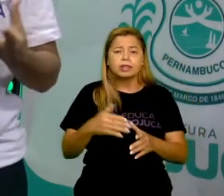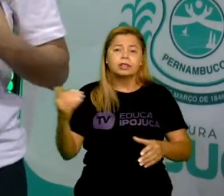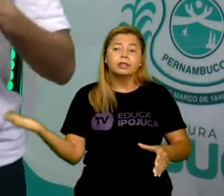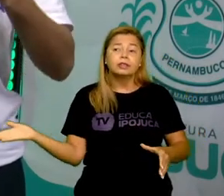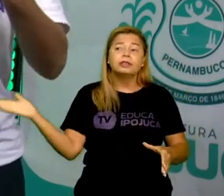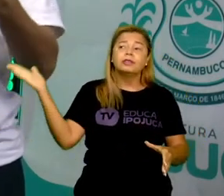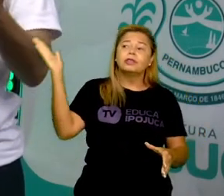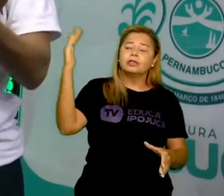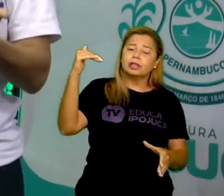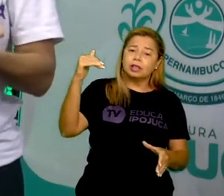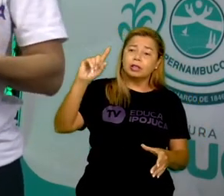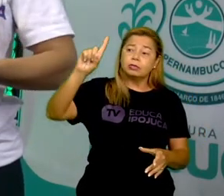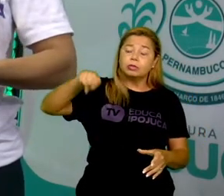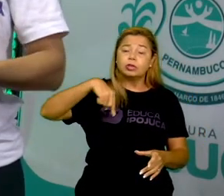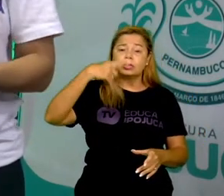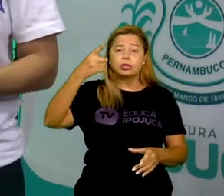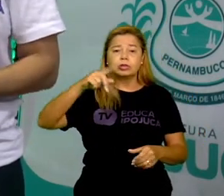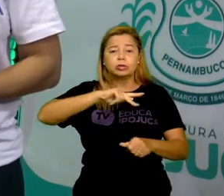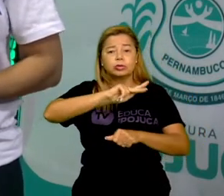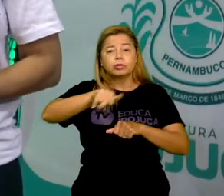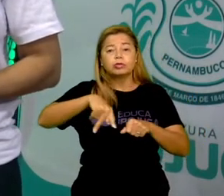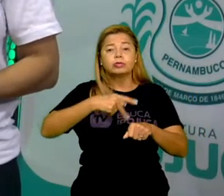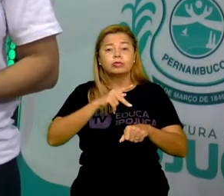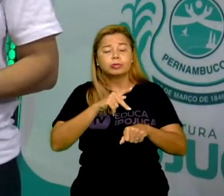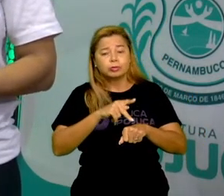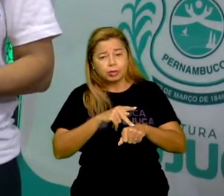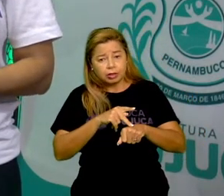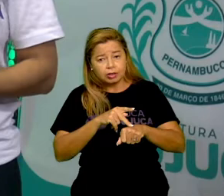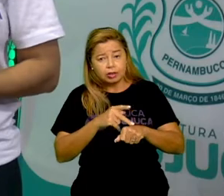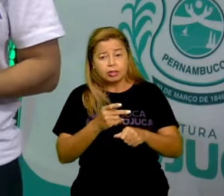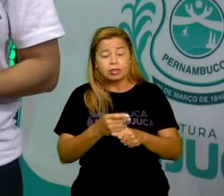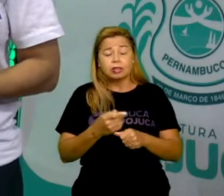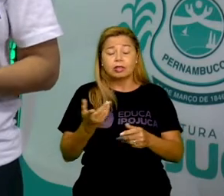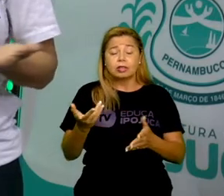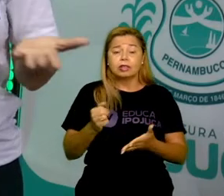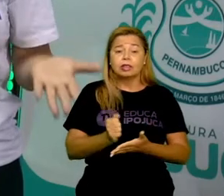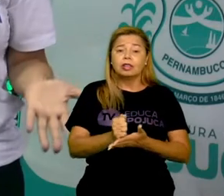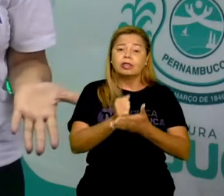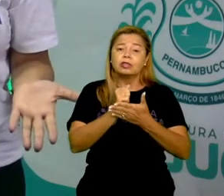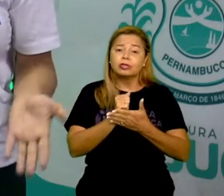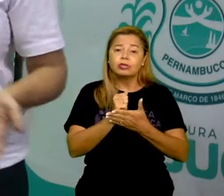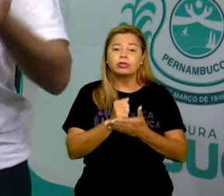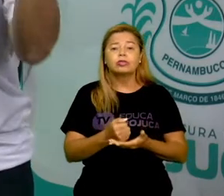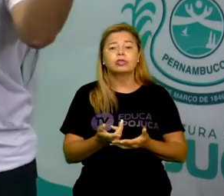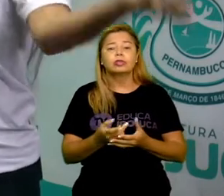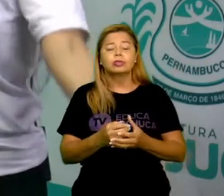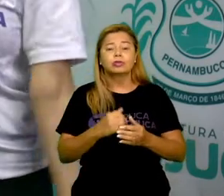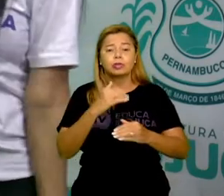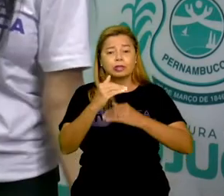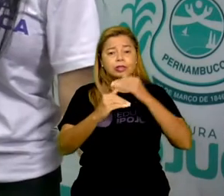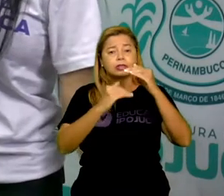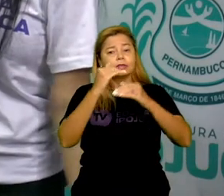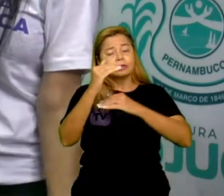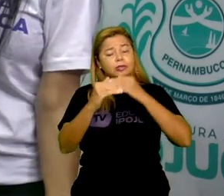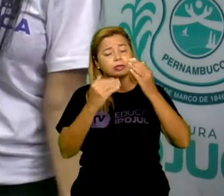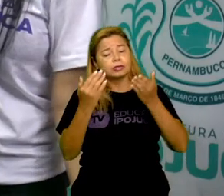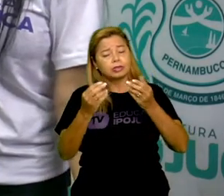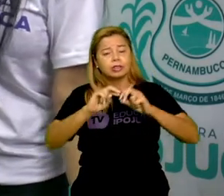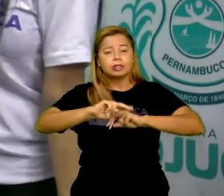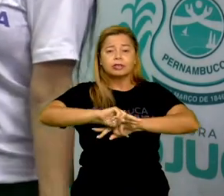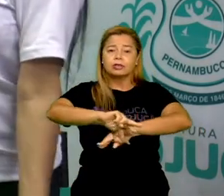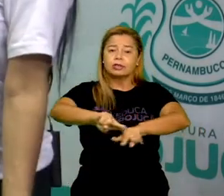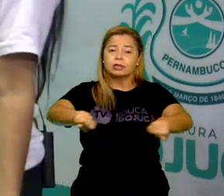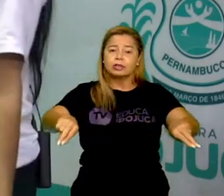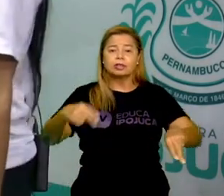pouco da sua cultura para a cultura brasileira, para o espaço brasileiro, para o território brasileiro, deu a diversidade cultural.